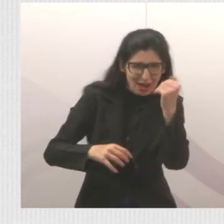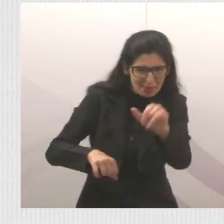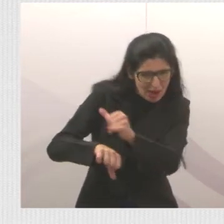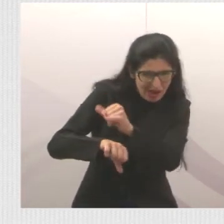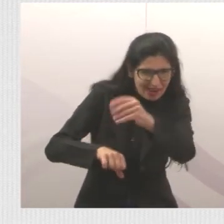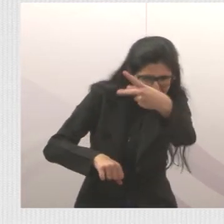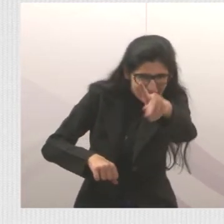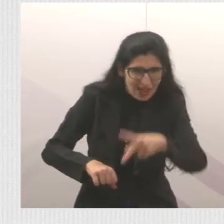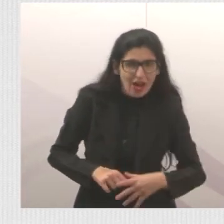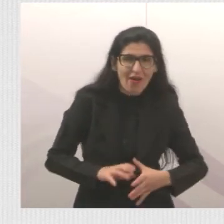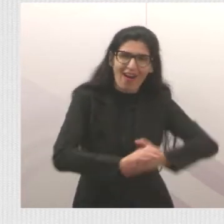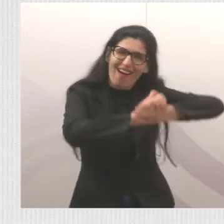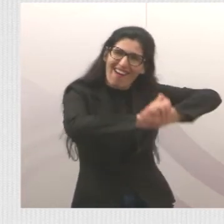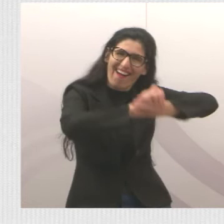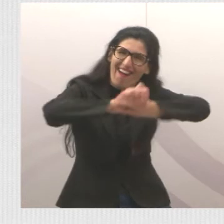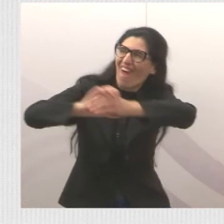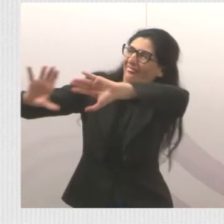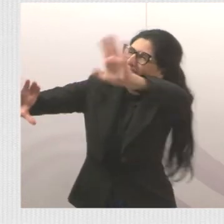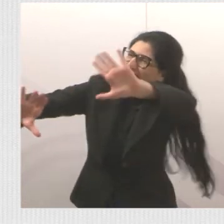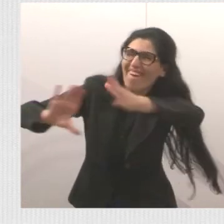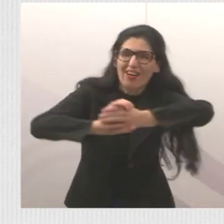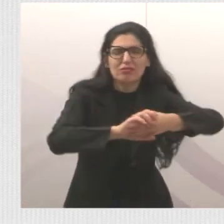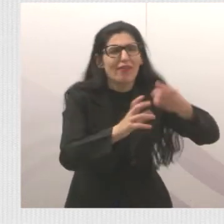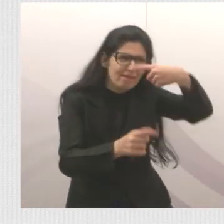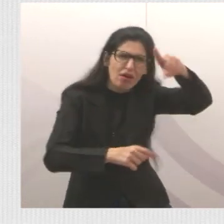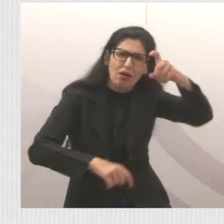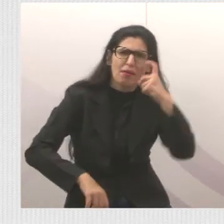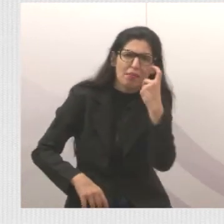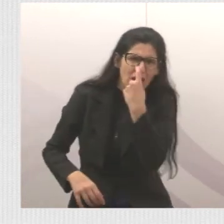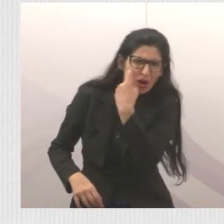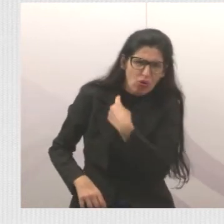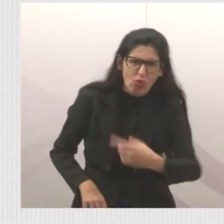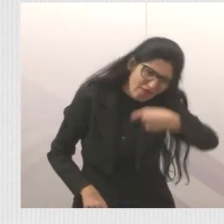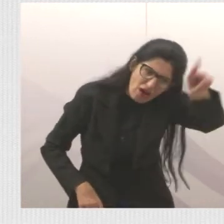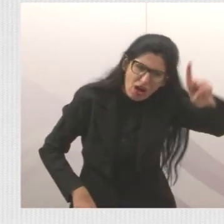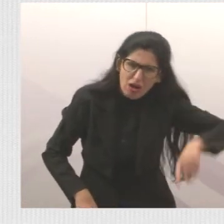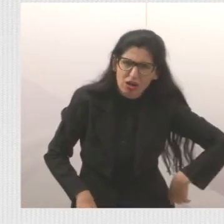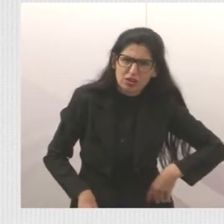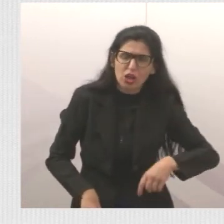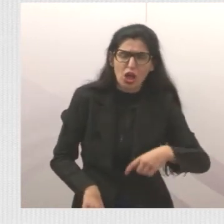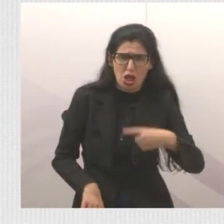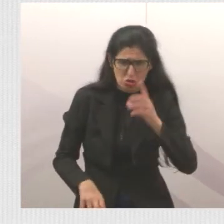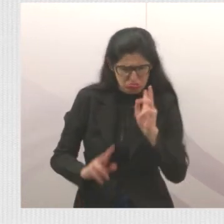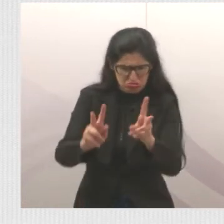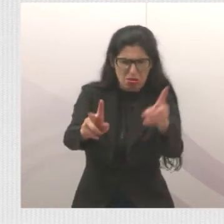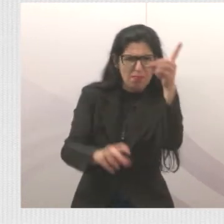vamos fazer isso no Parque Minha Lua, gente. Eu, todo domingo, estou na feira.